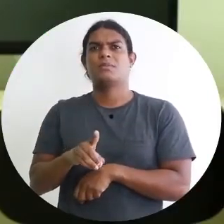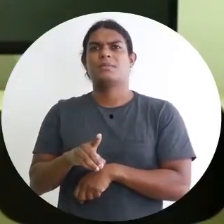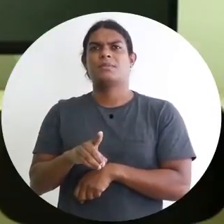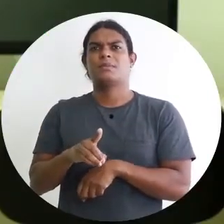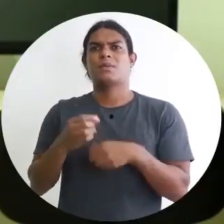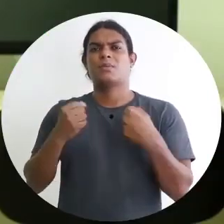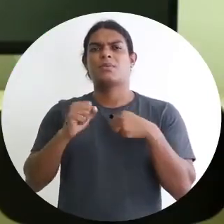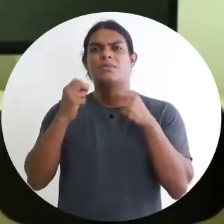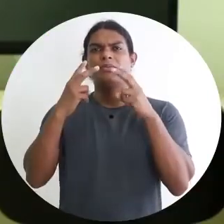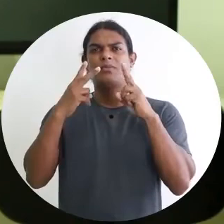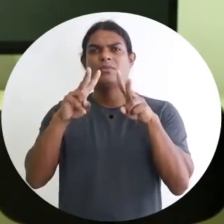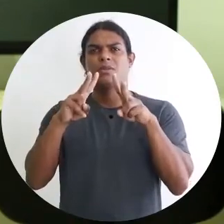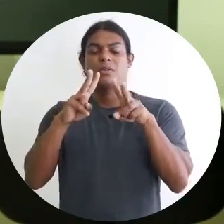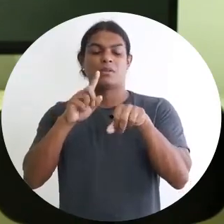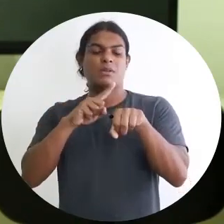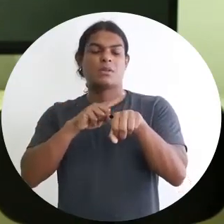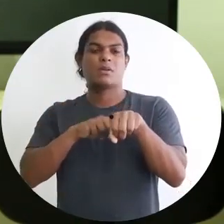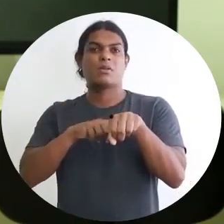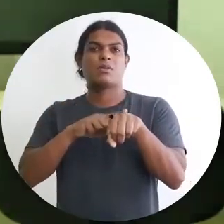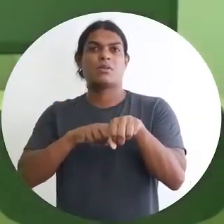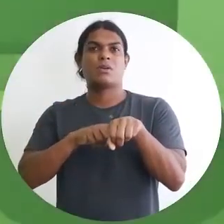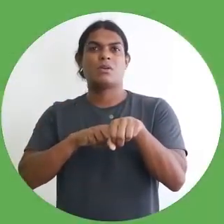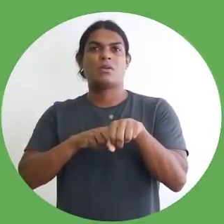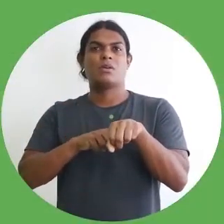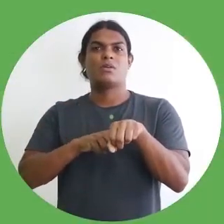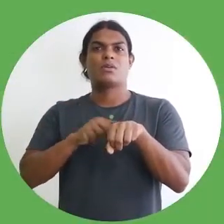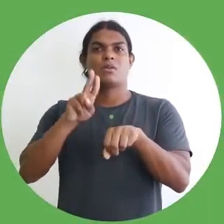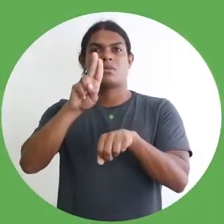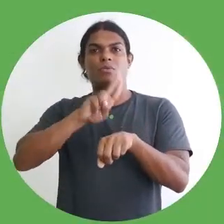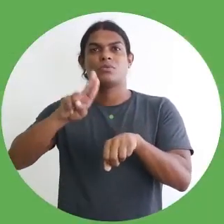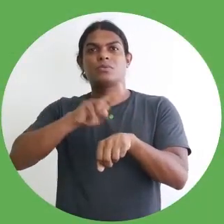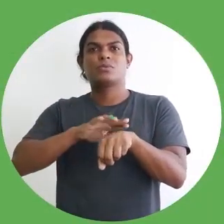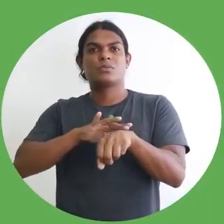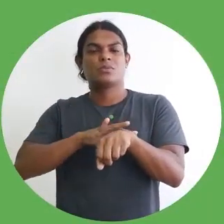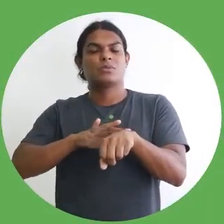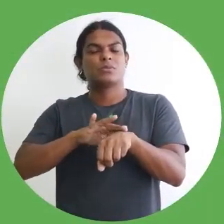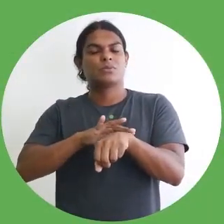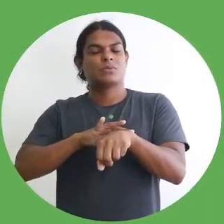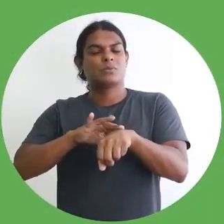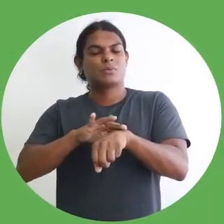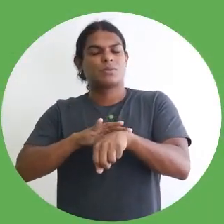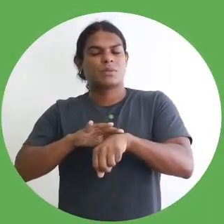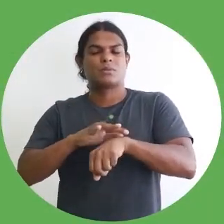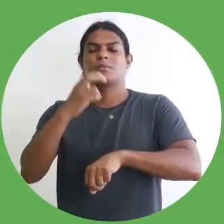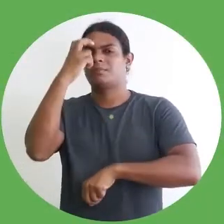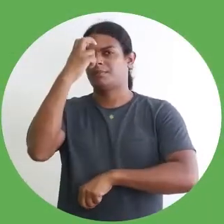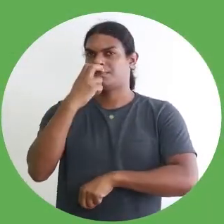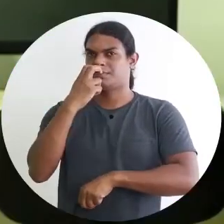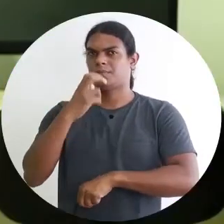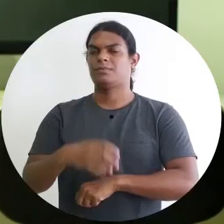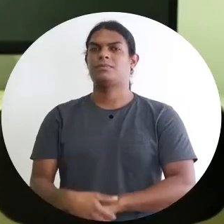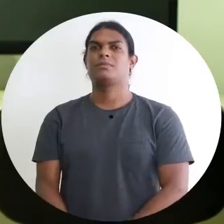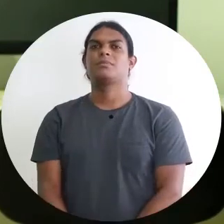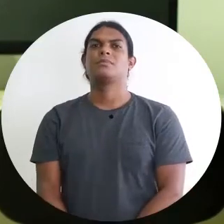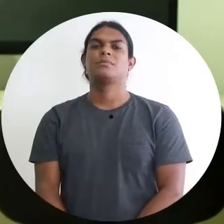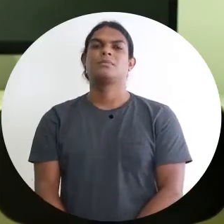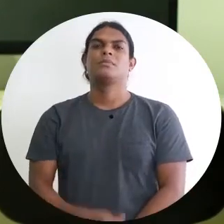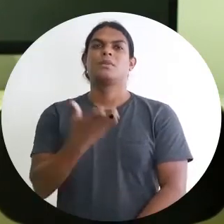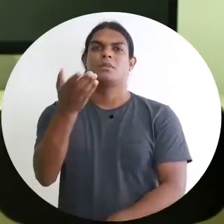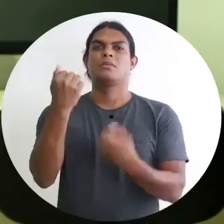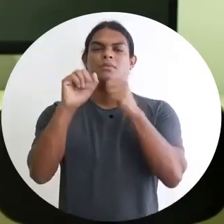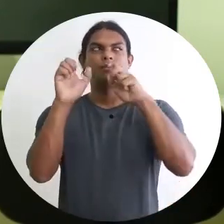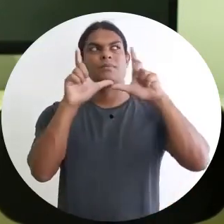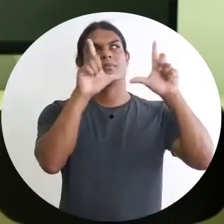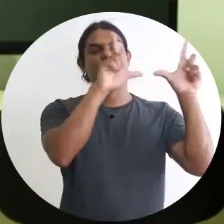também ter alguns equipamentos em que a leitura é feita através do dedo. Tudo isso vocês podem olhar e observar aí no slide.